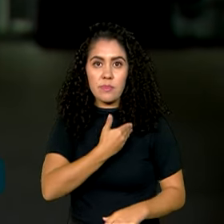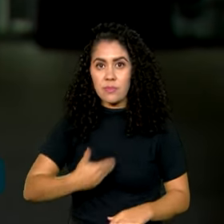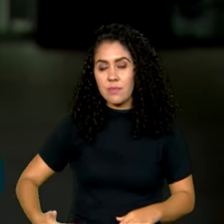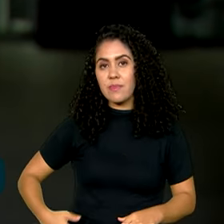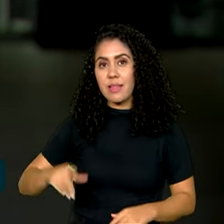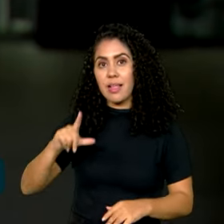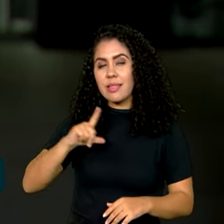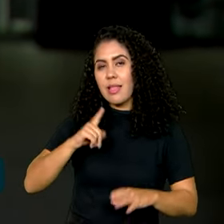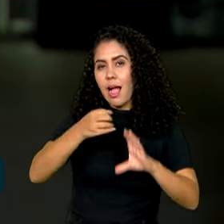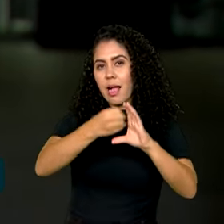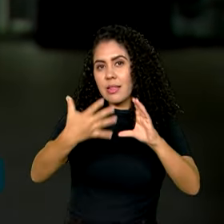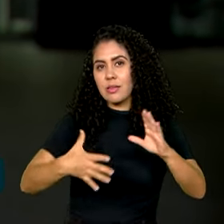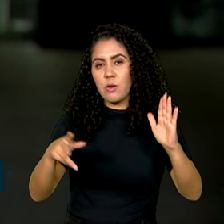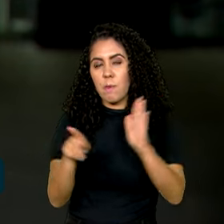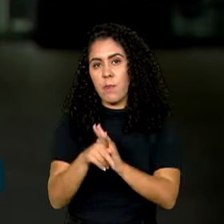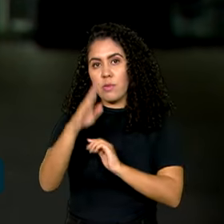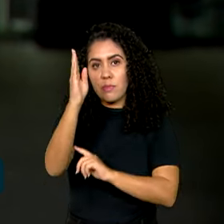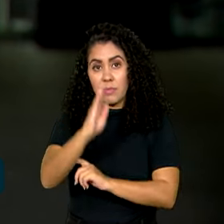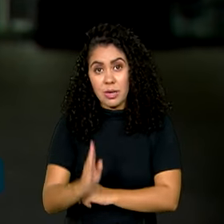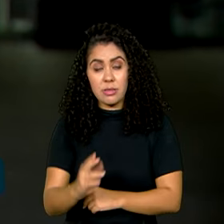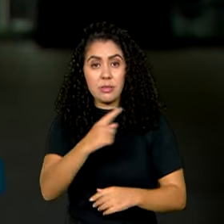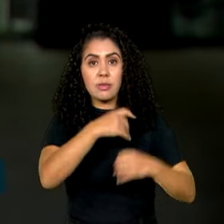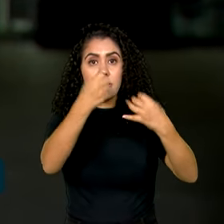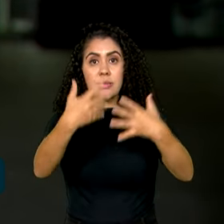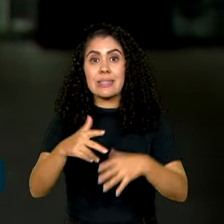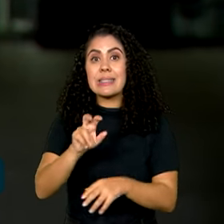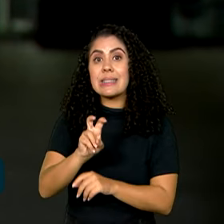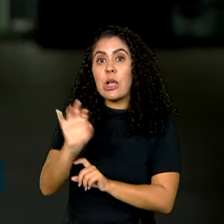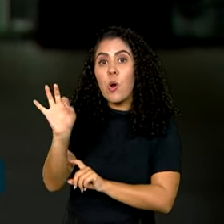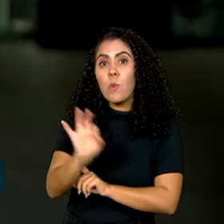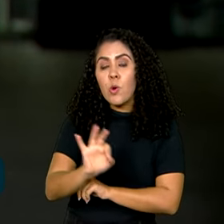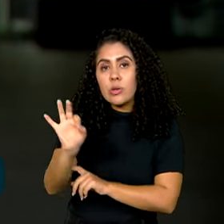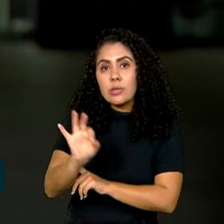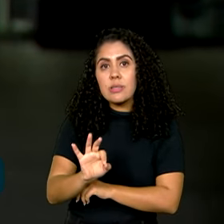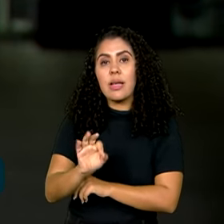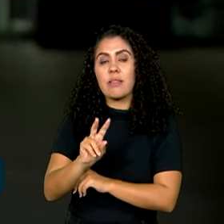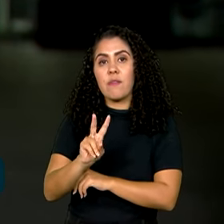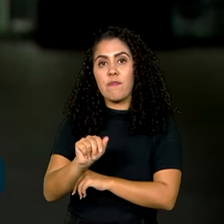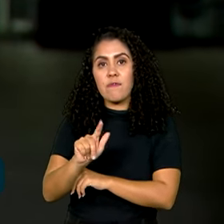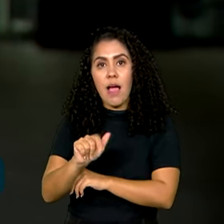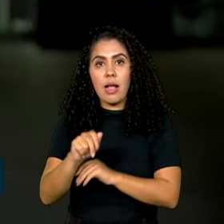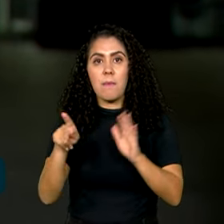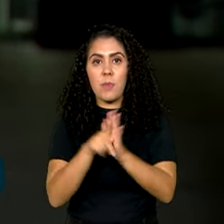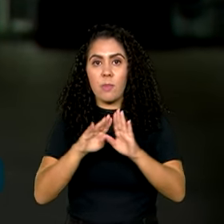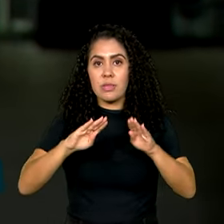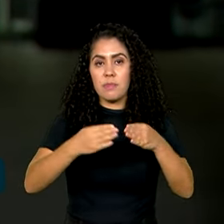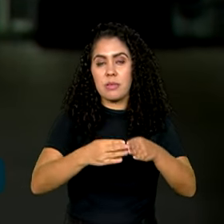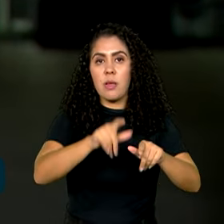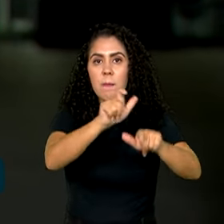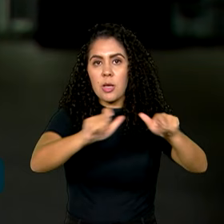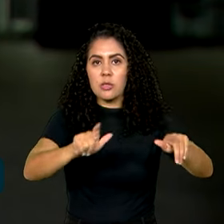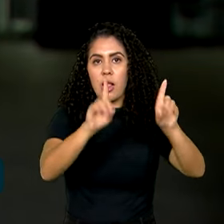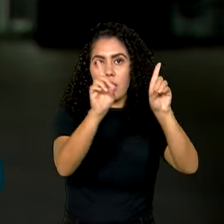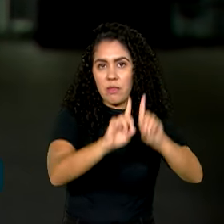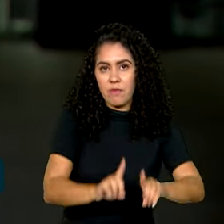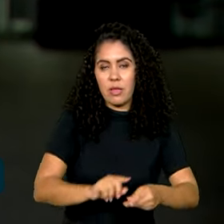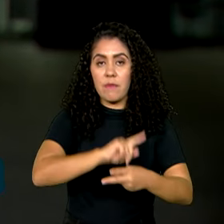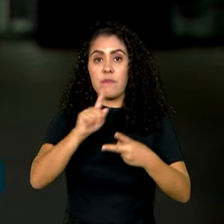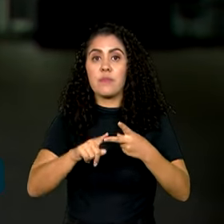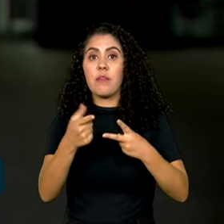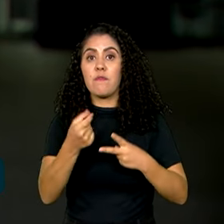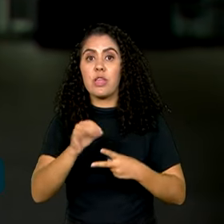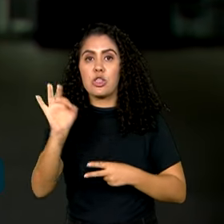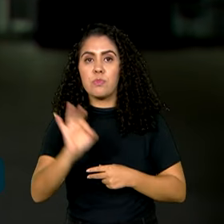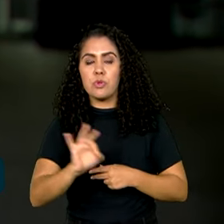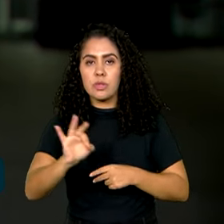diversidade, 5% das vagas serão reservadas a pessoas com deficiência, 20% para pessoas negras.